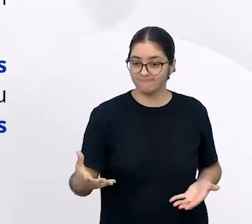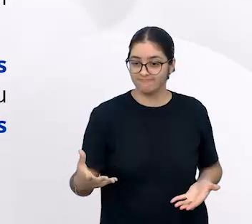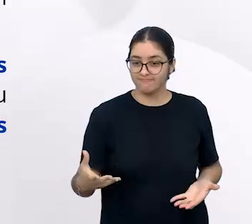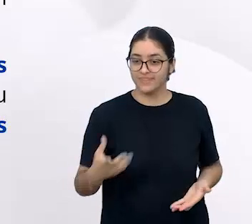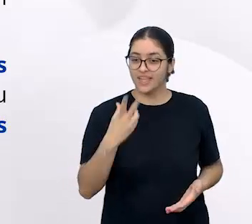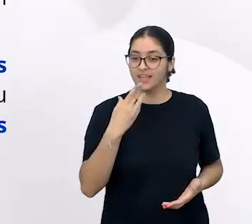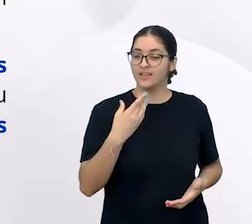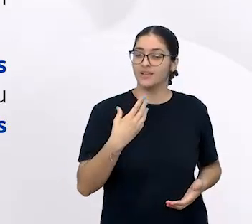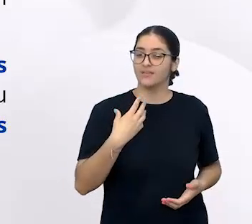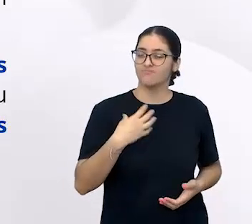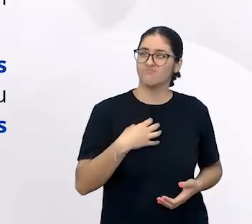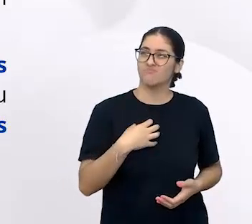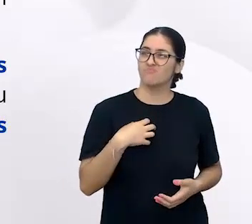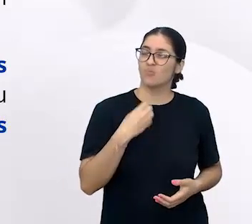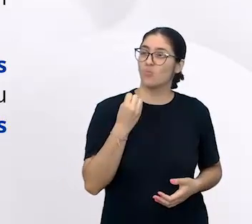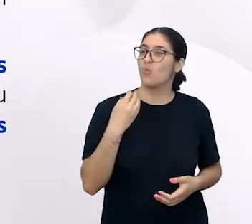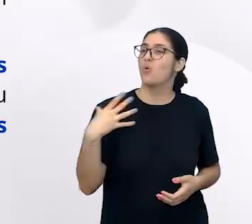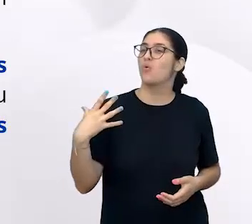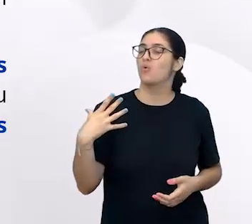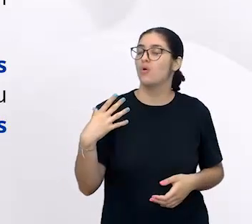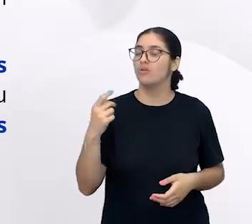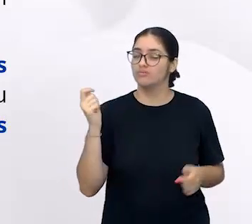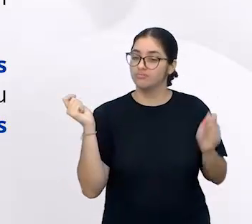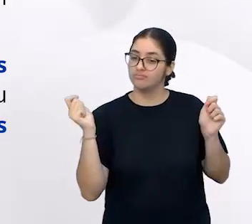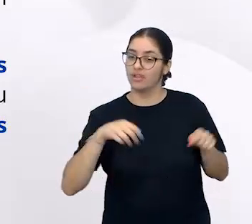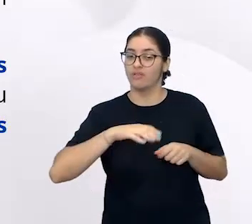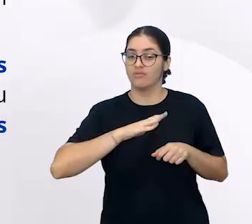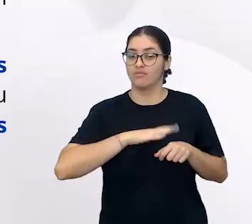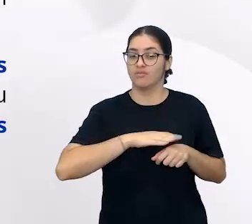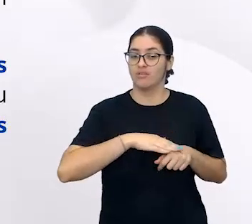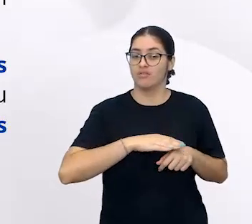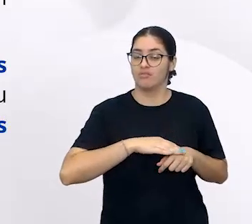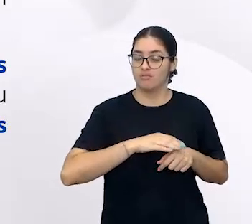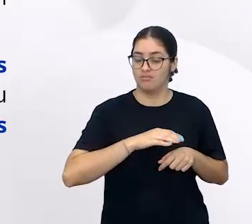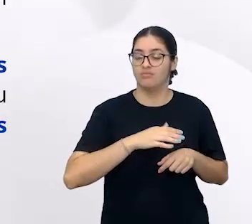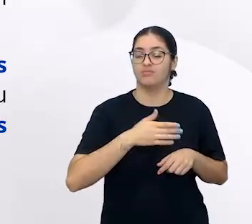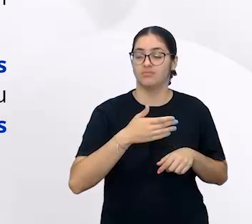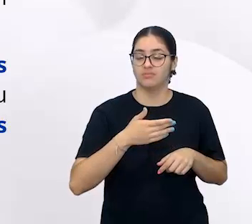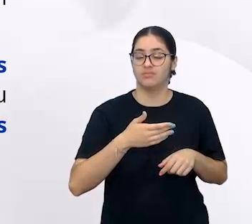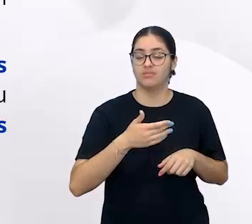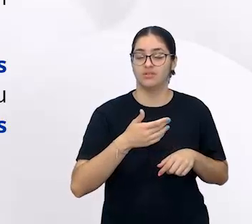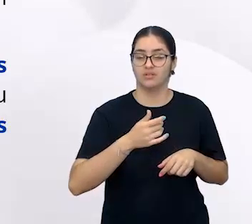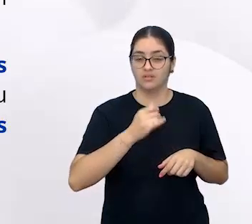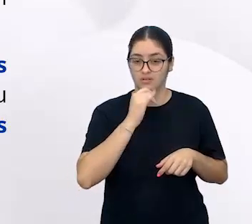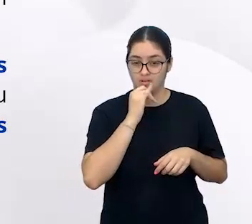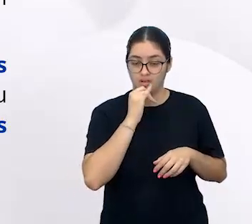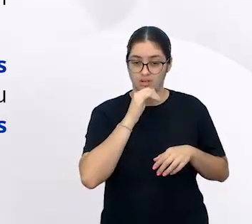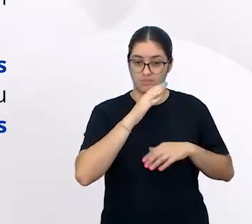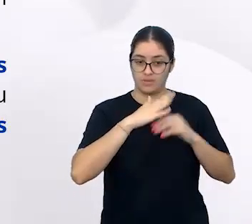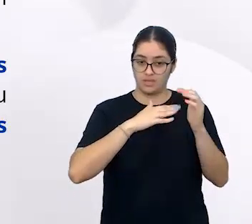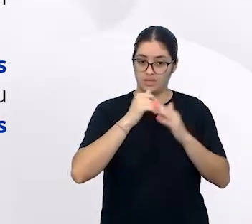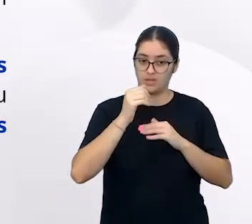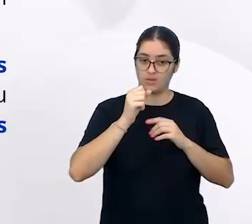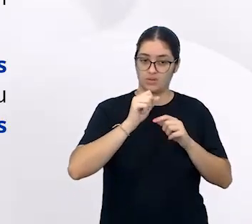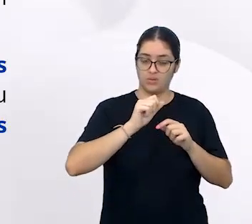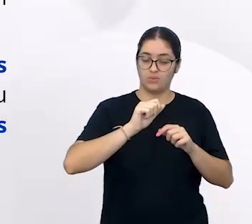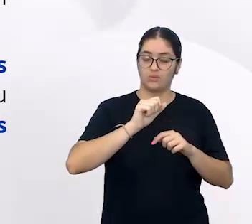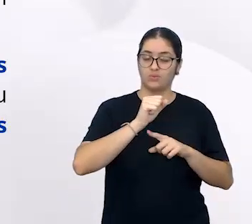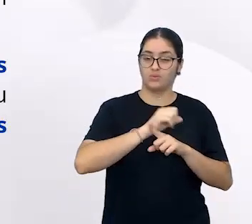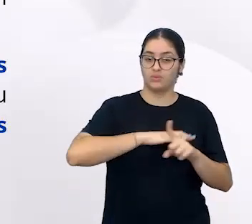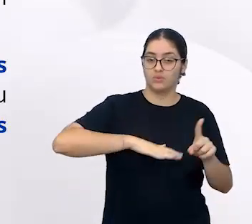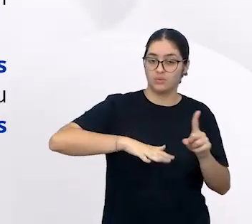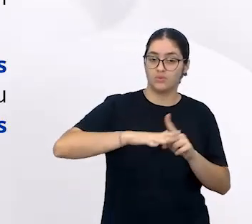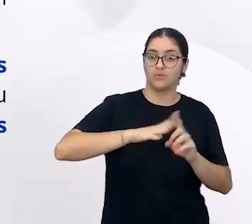o nosso currículo traz, ele fundamenta a ação do professor por intermédio de práticas sociais. Práticas sociais